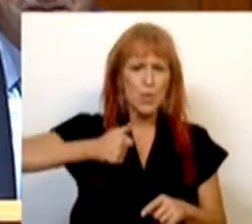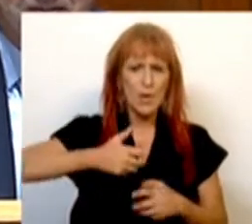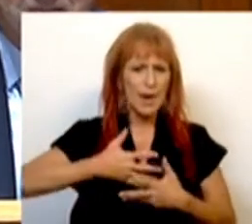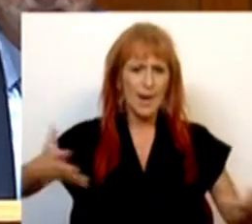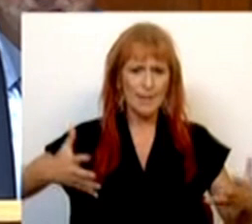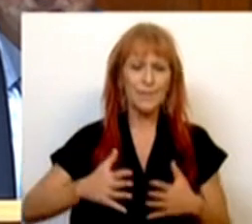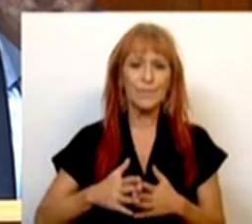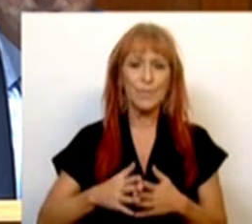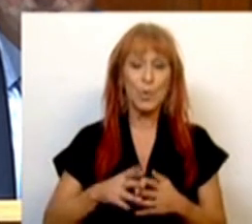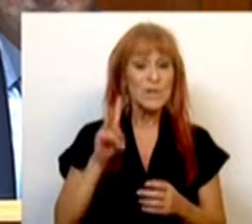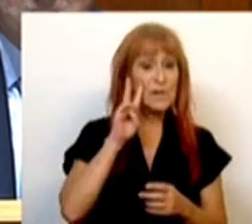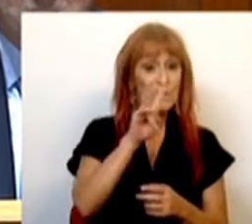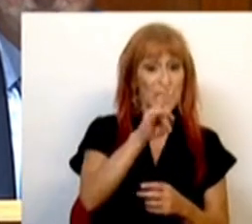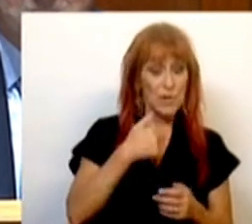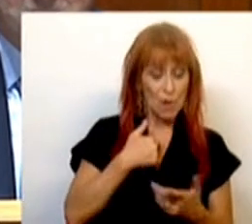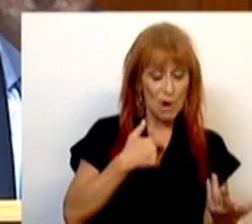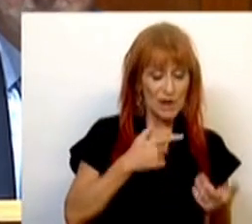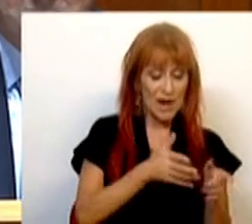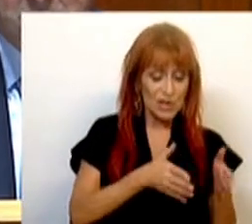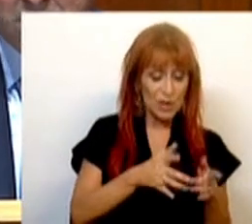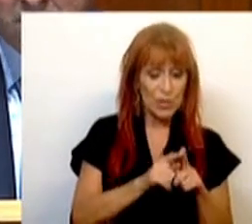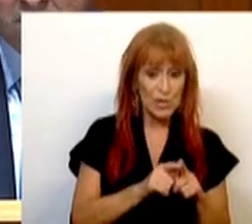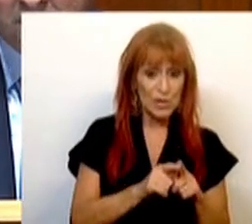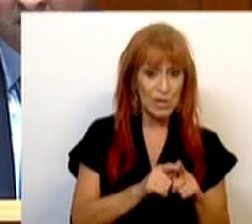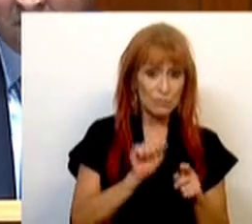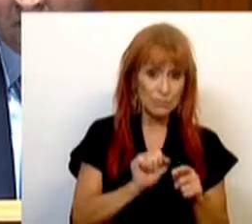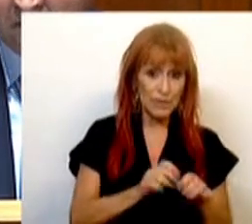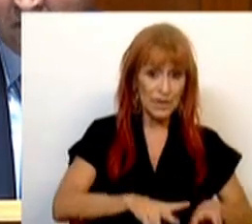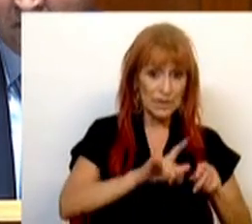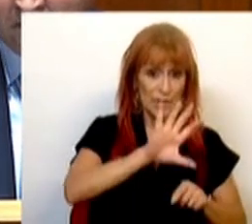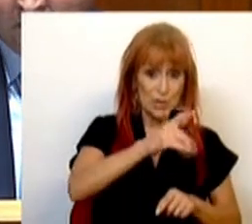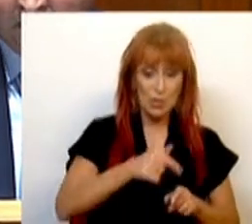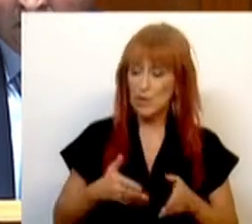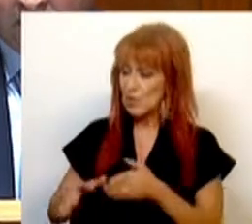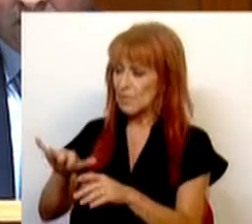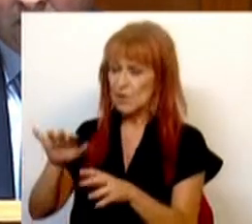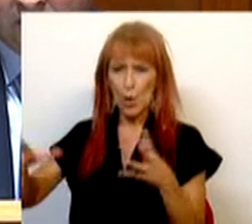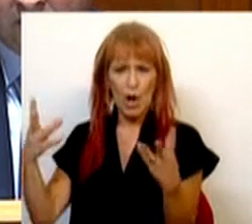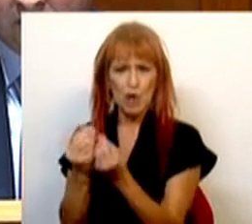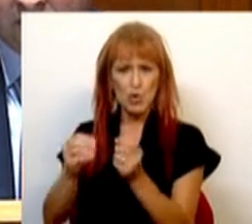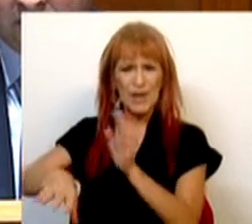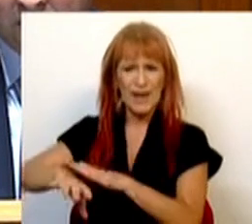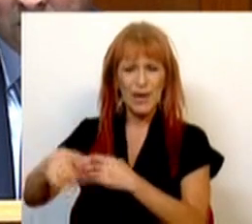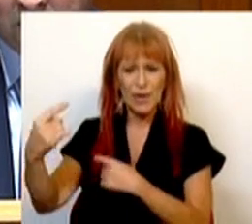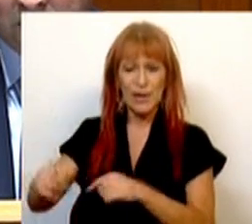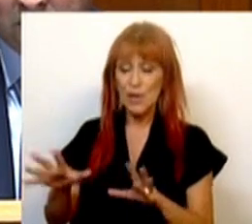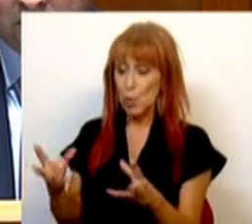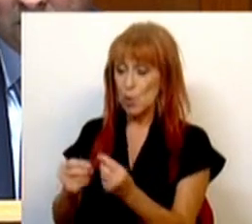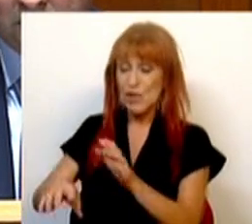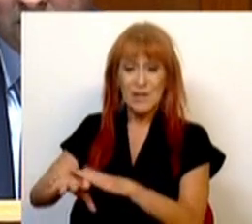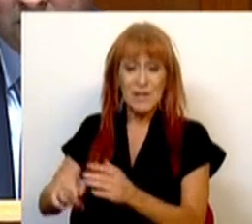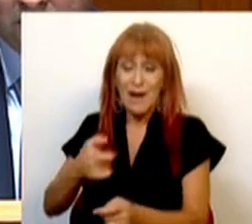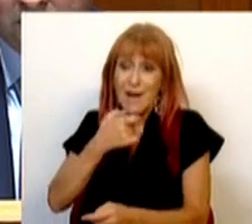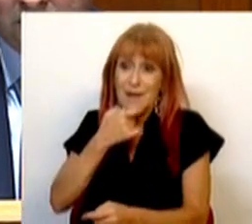entre a visão que temos sobre as estratégias de desenvolvimento do país e a estratégia que o conjunto da direita tem. O conjunto da direita